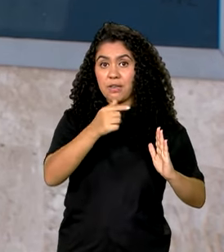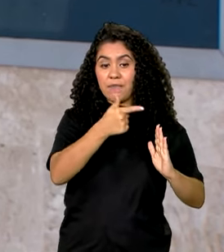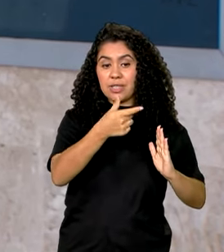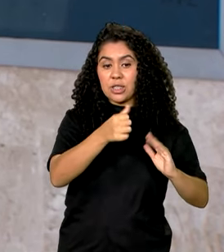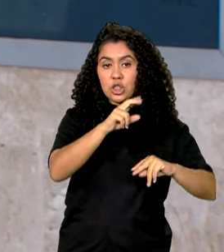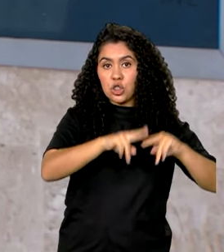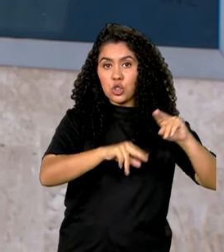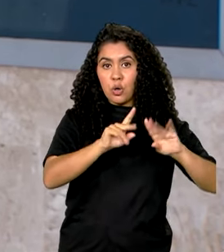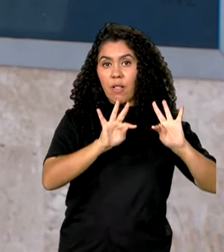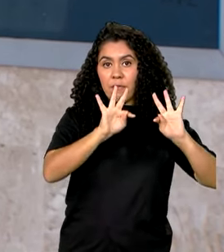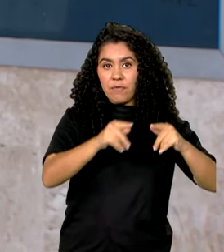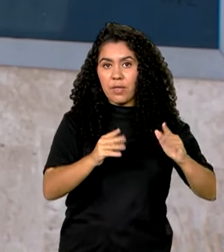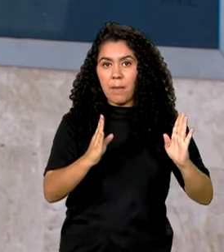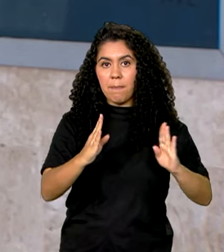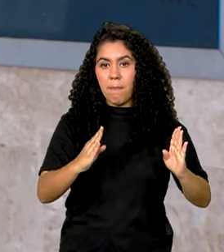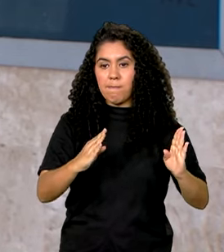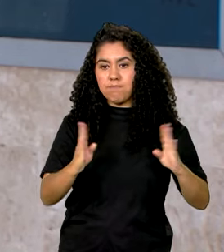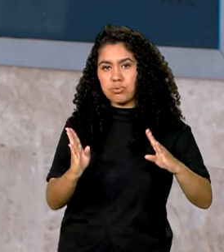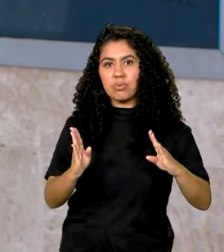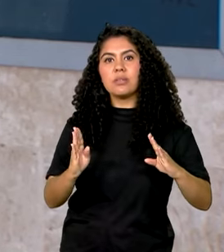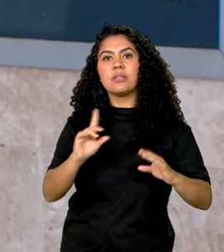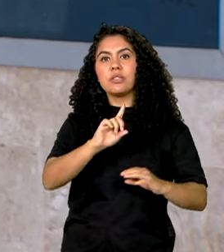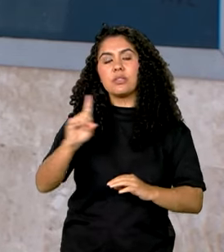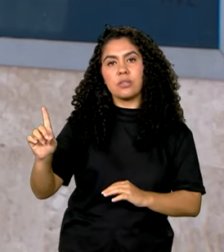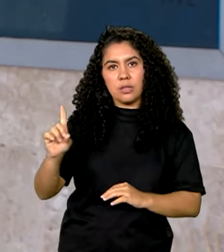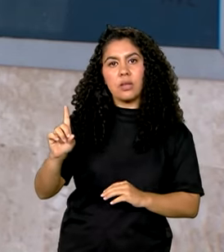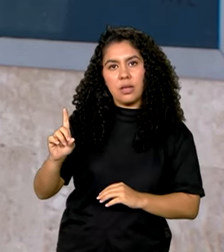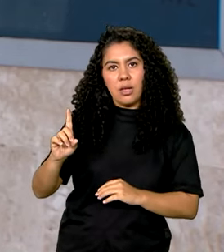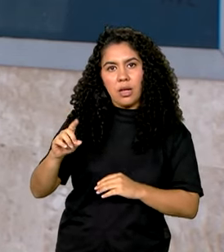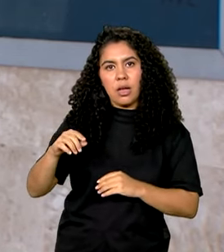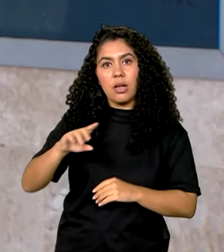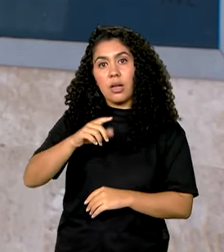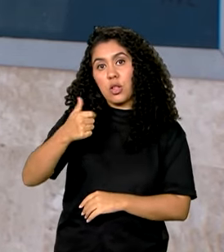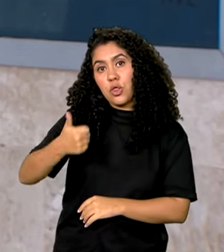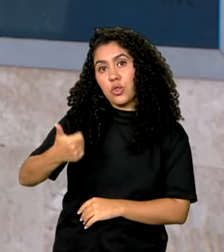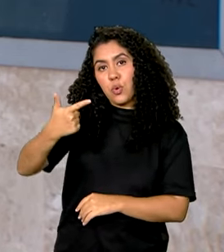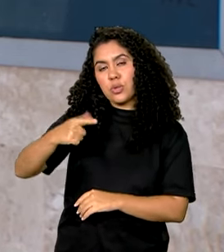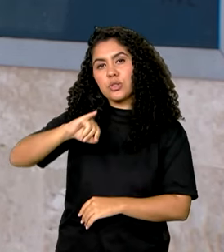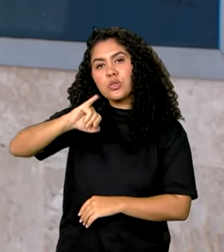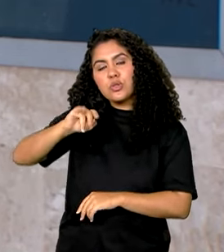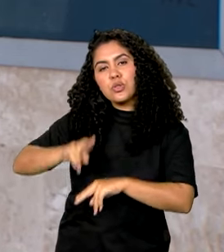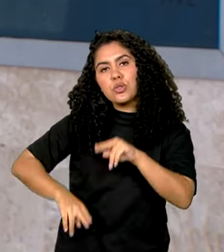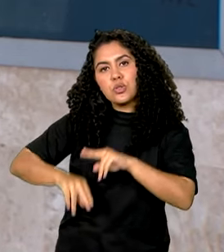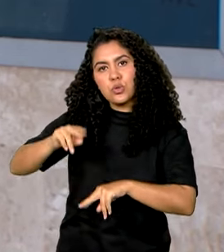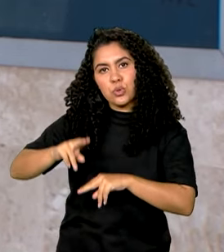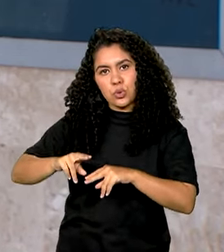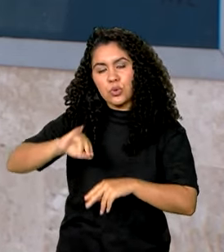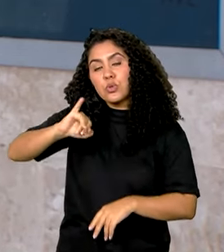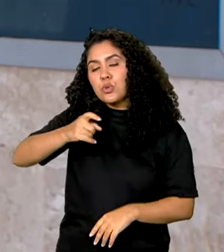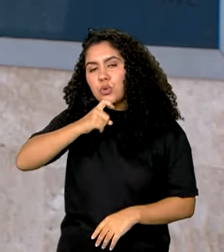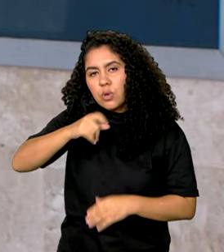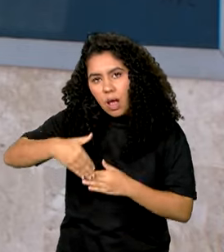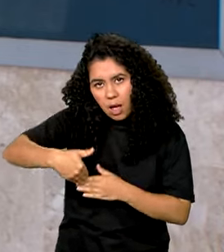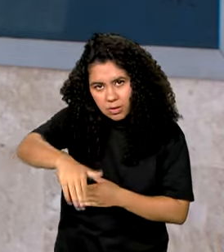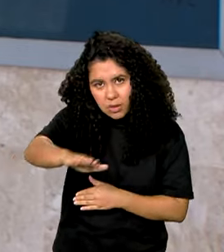foi prorrogado pelo Ministério do Trabalho e Emprego e agora vai até 12 de julho. Empresas dos municípios em estado de